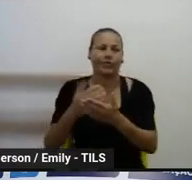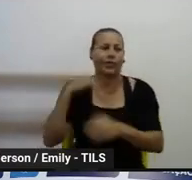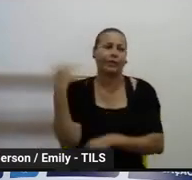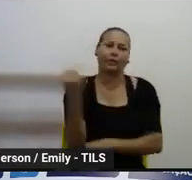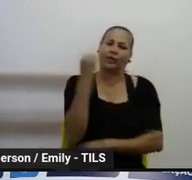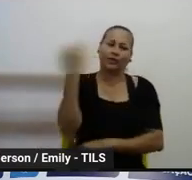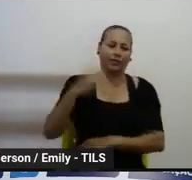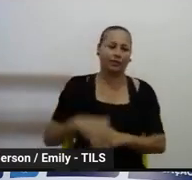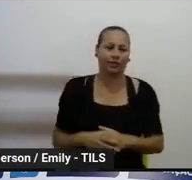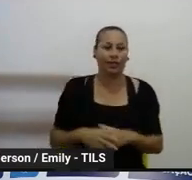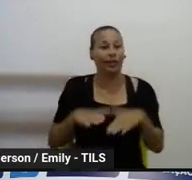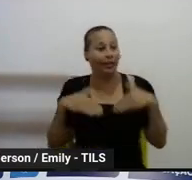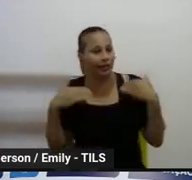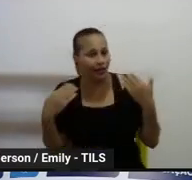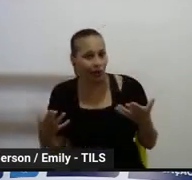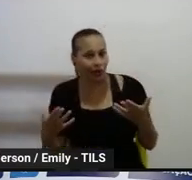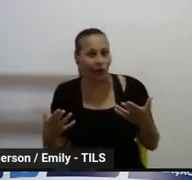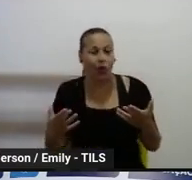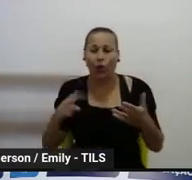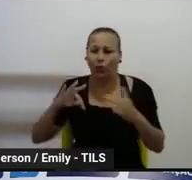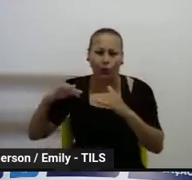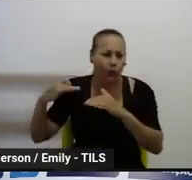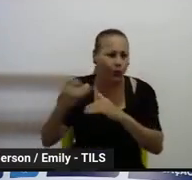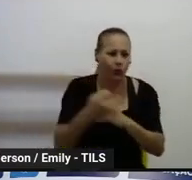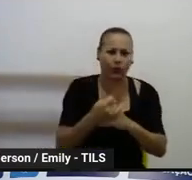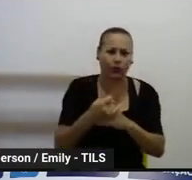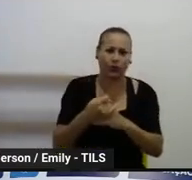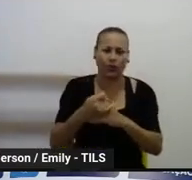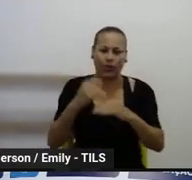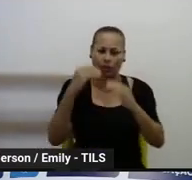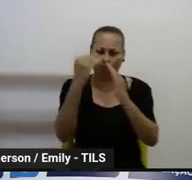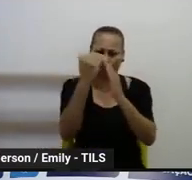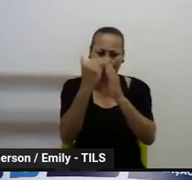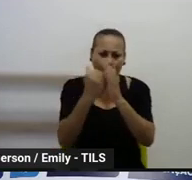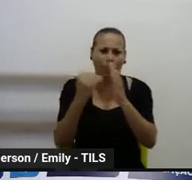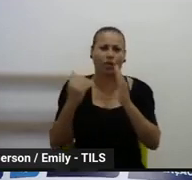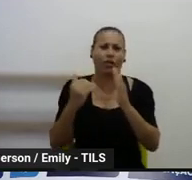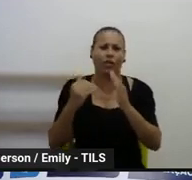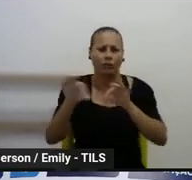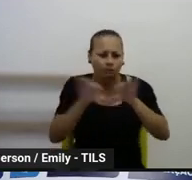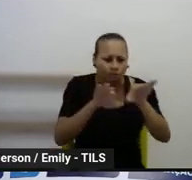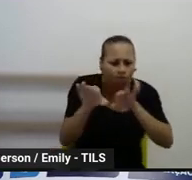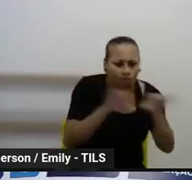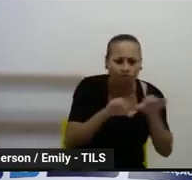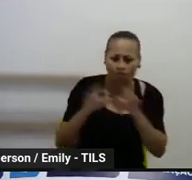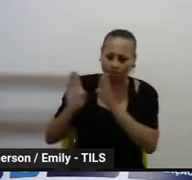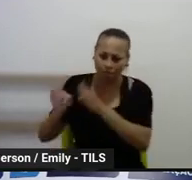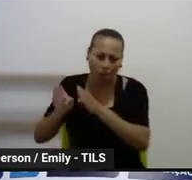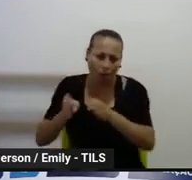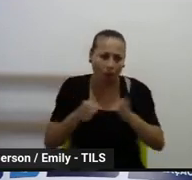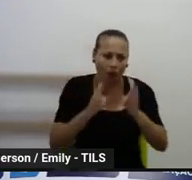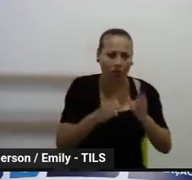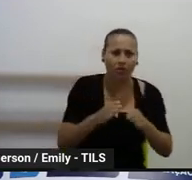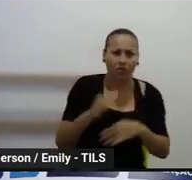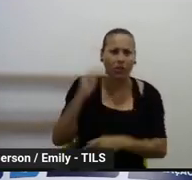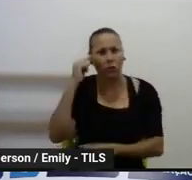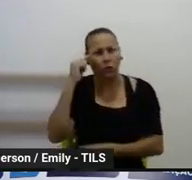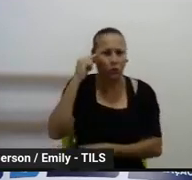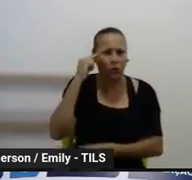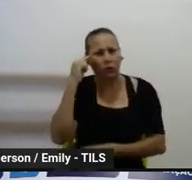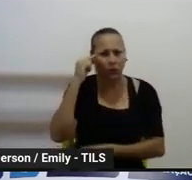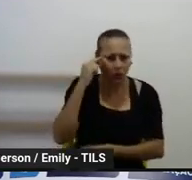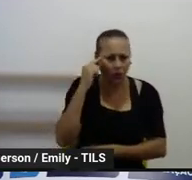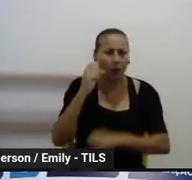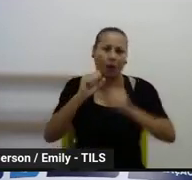Então, é isso. Sobre o programa que a gente tem para conversar é isso. Se vocês tiverem alguma dúvida,